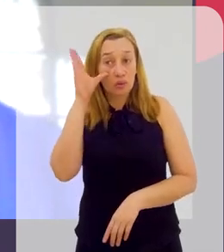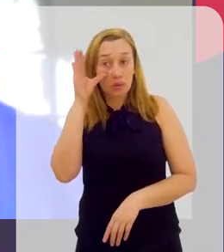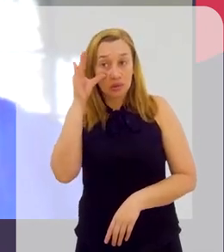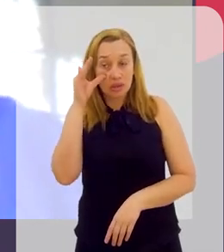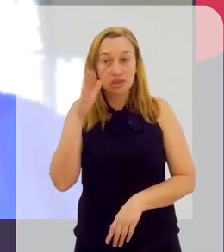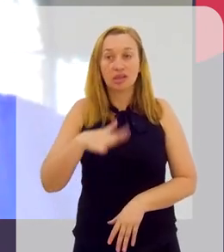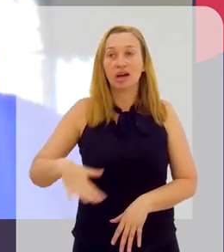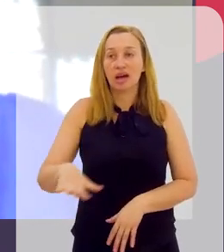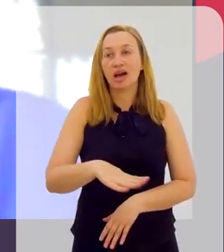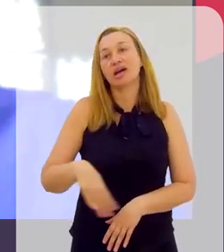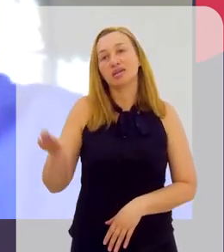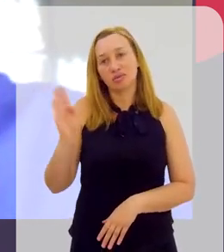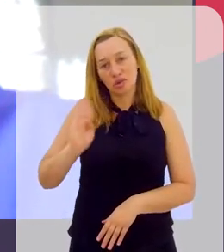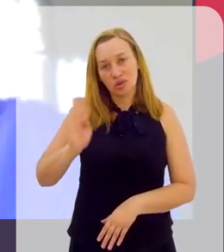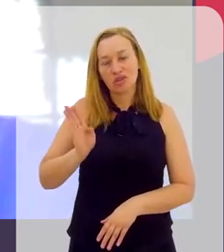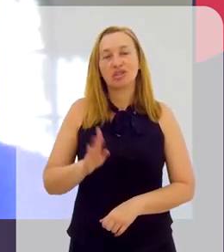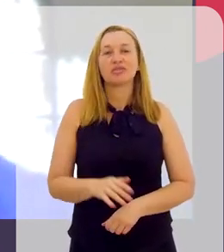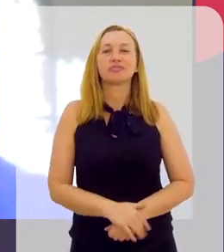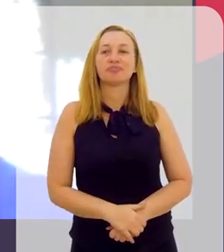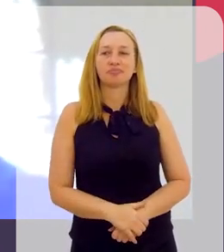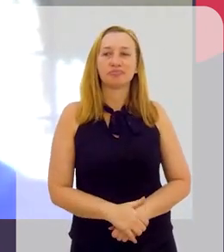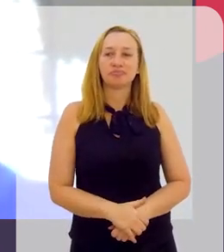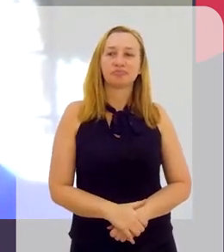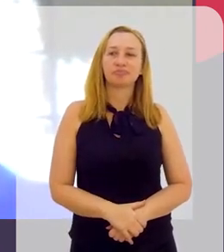curiosidade, também é na área de biologia.